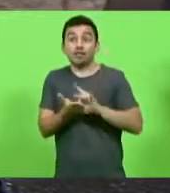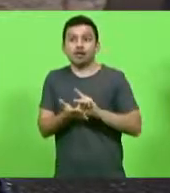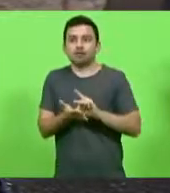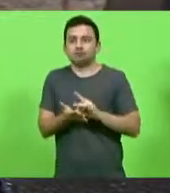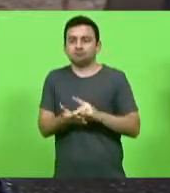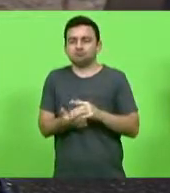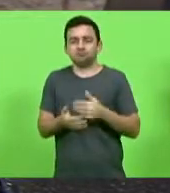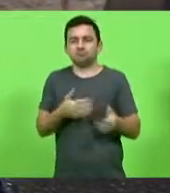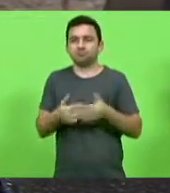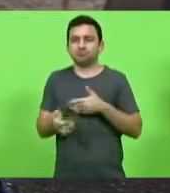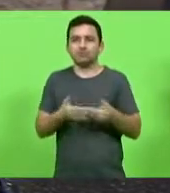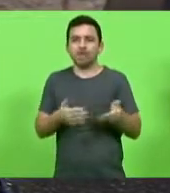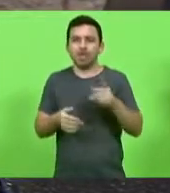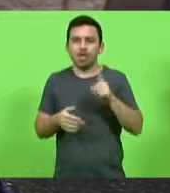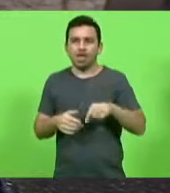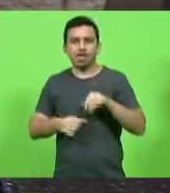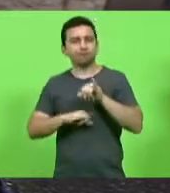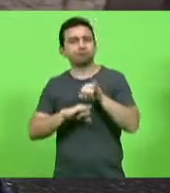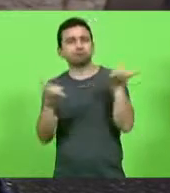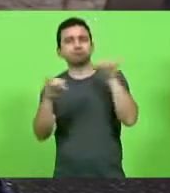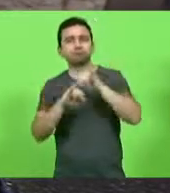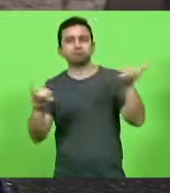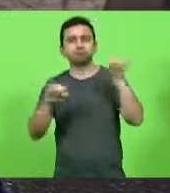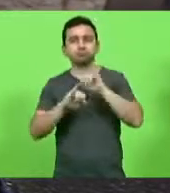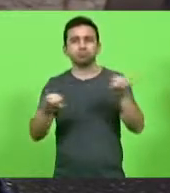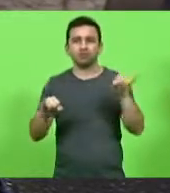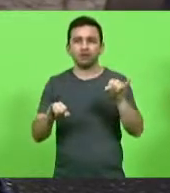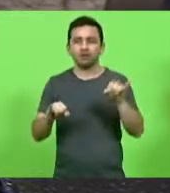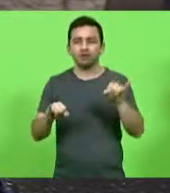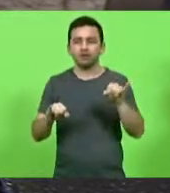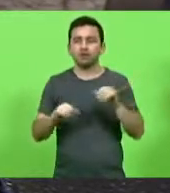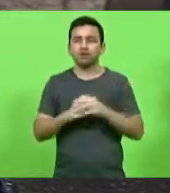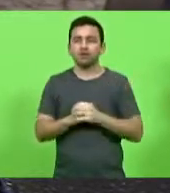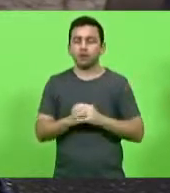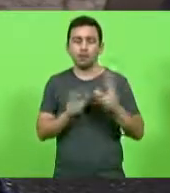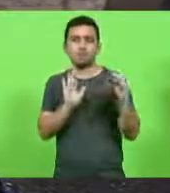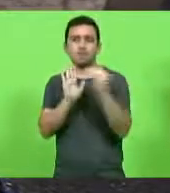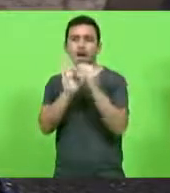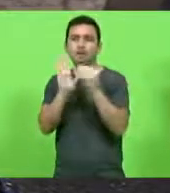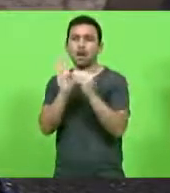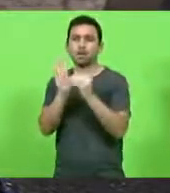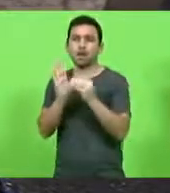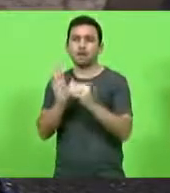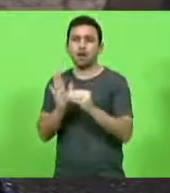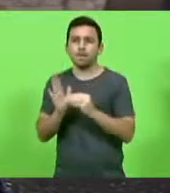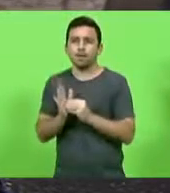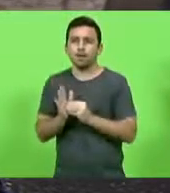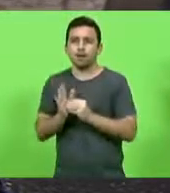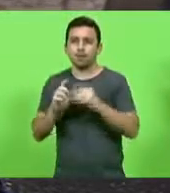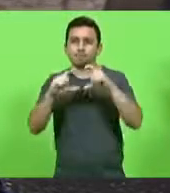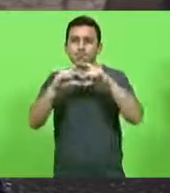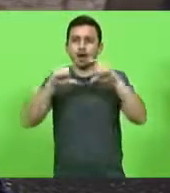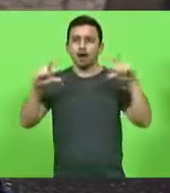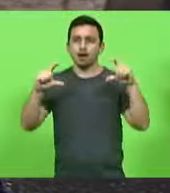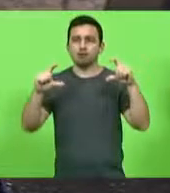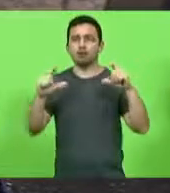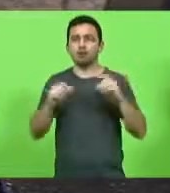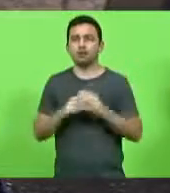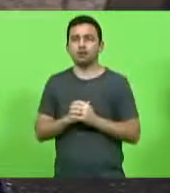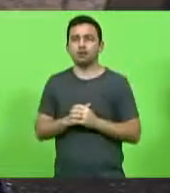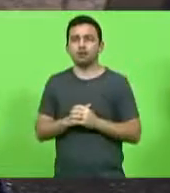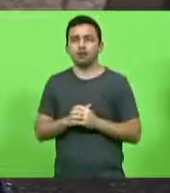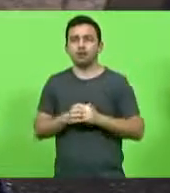O compromisso deles é com narrativas, é com rotulações, e ficam tentando sustentar. Na